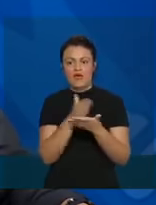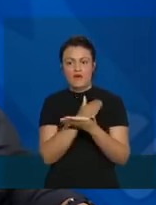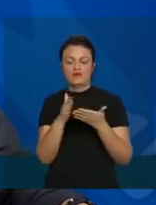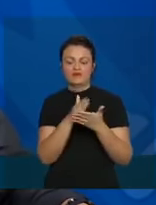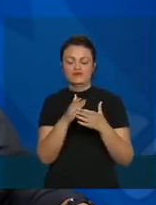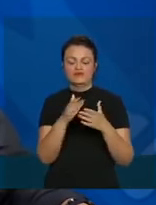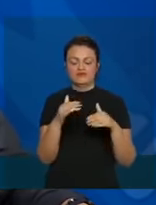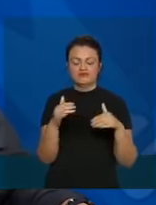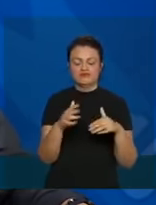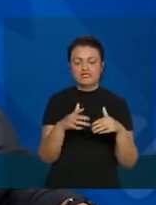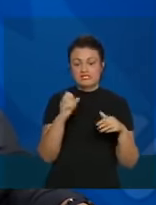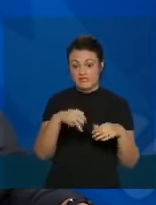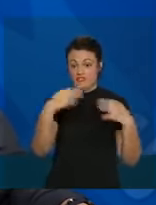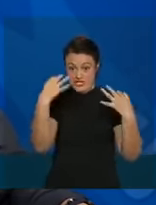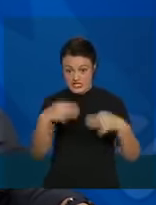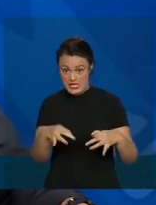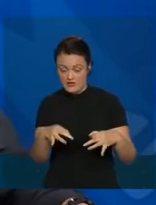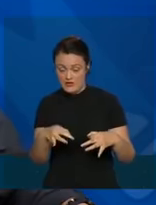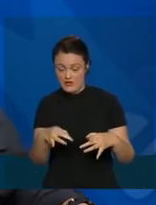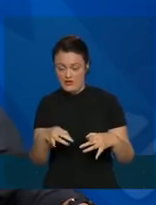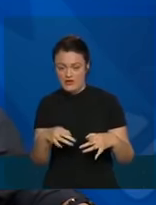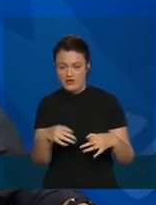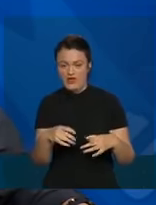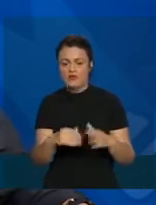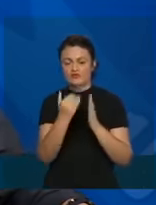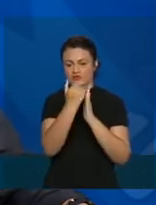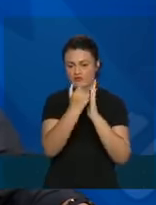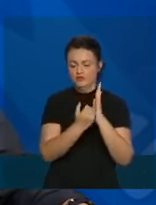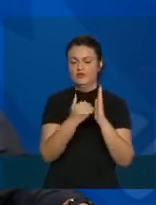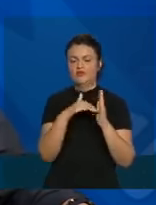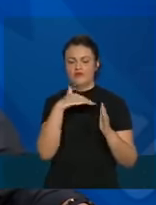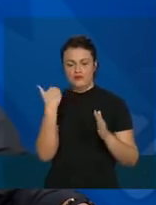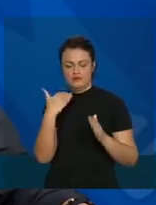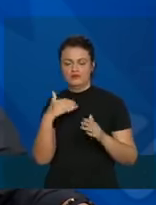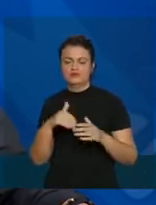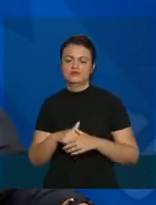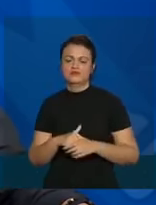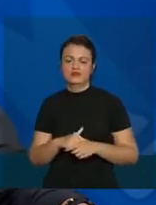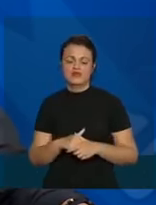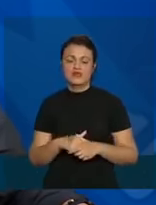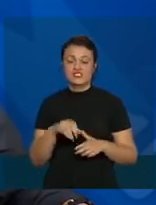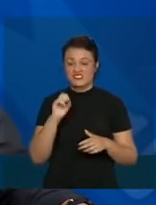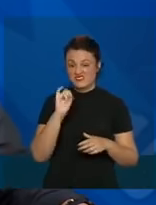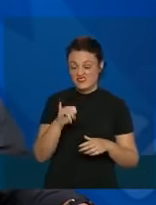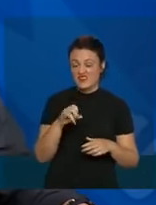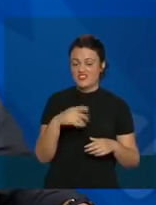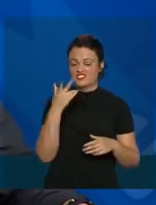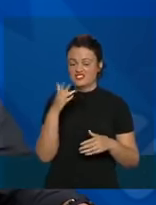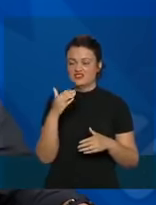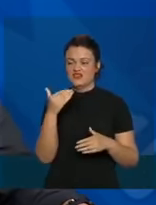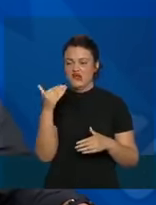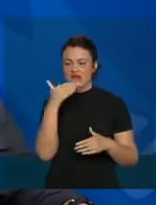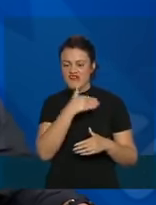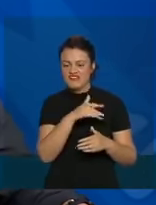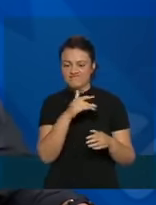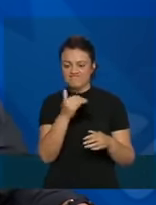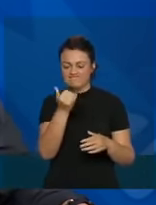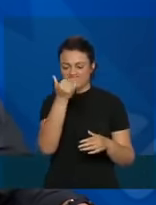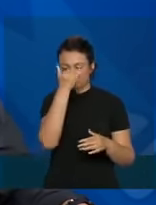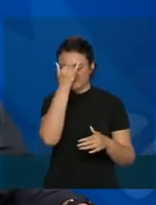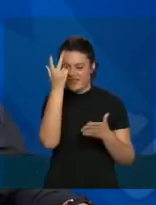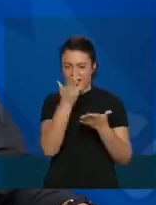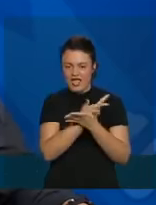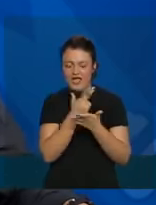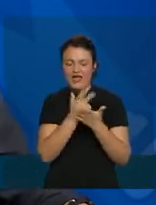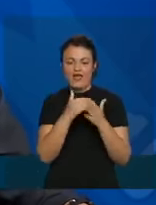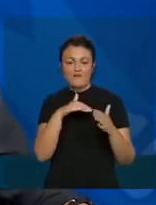a gente acerta, se a gente está dando certo, eu estou diminuindo o número de casos e óbitos. Se a gente falha em algum ponto, vai aumentar